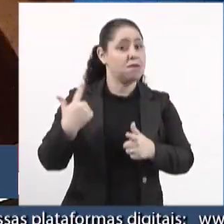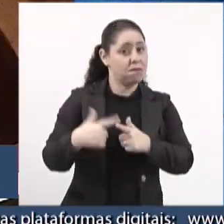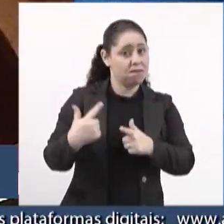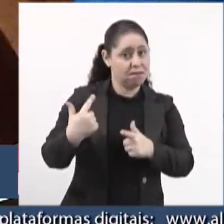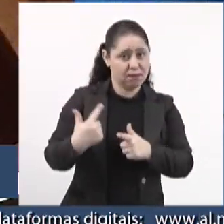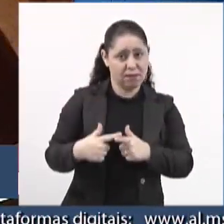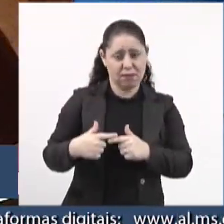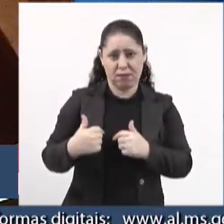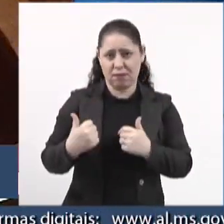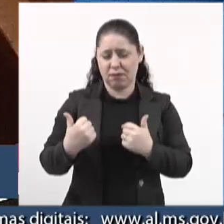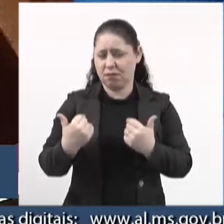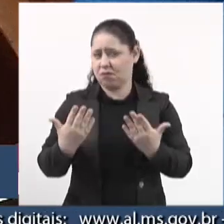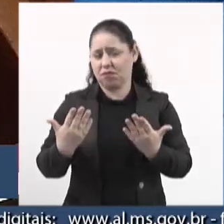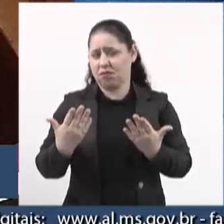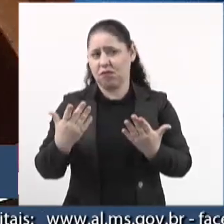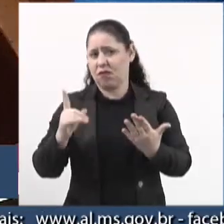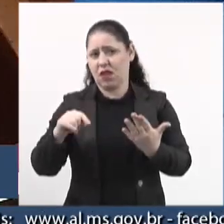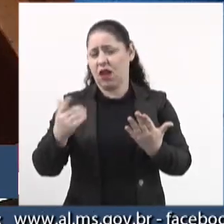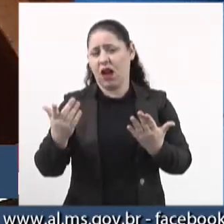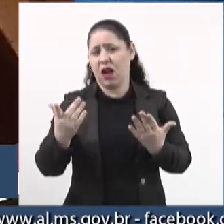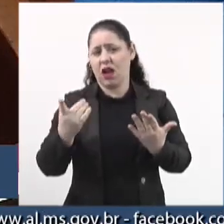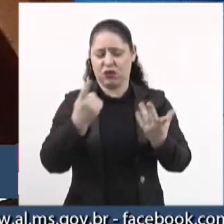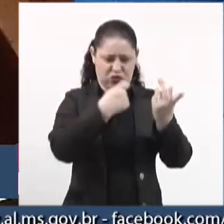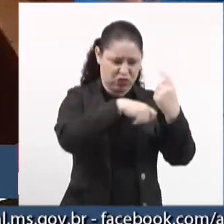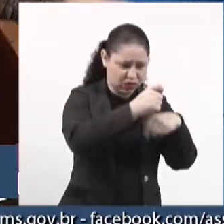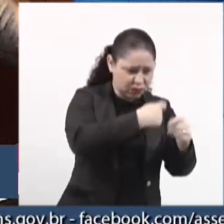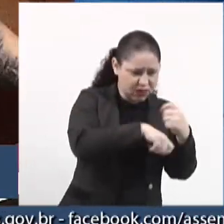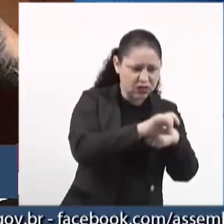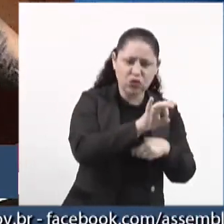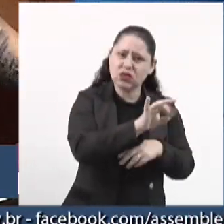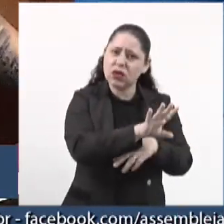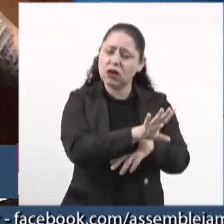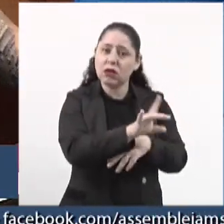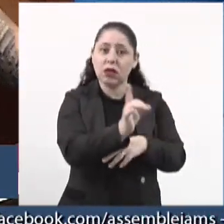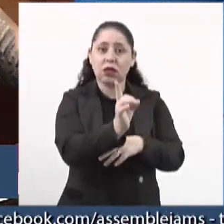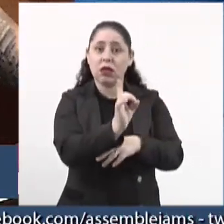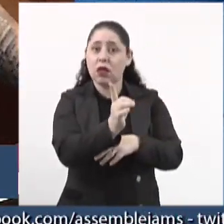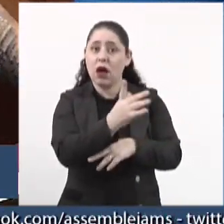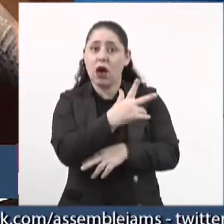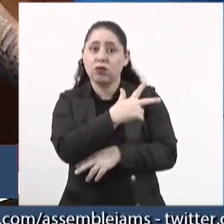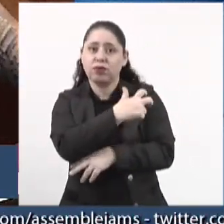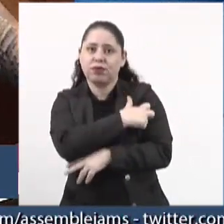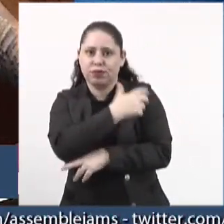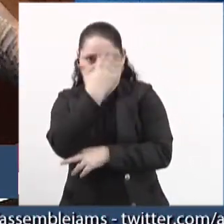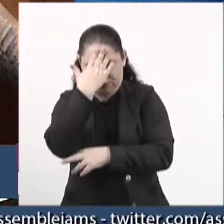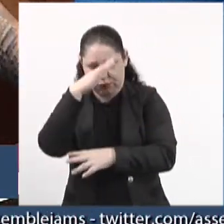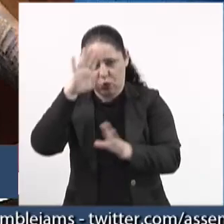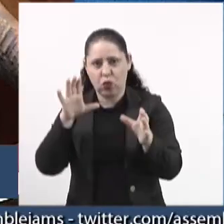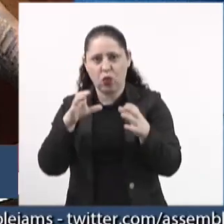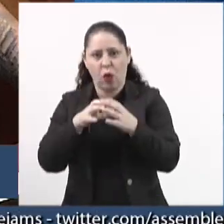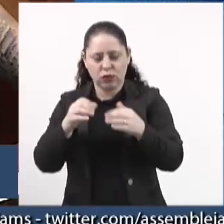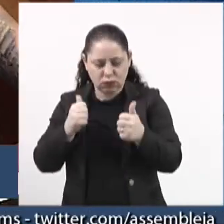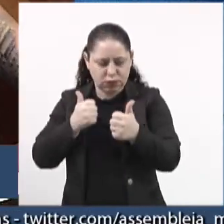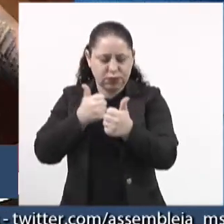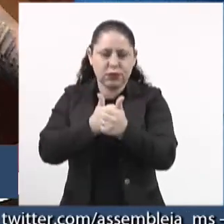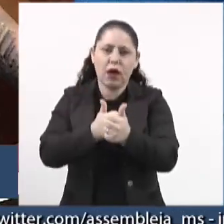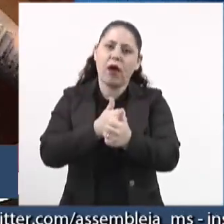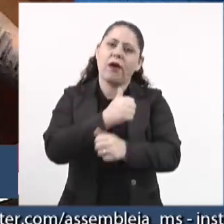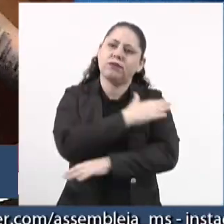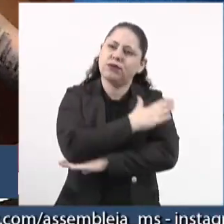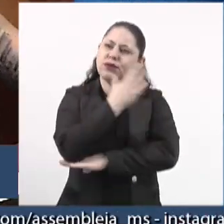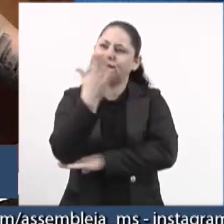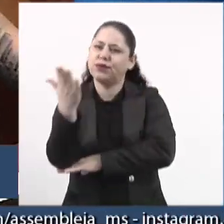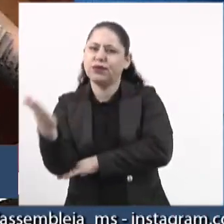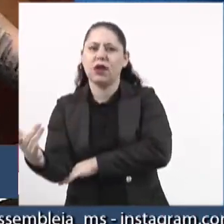do administrador só? Não, a enfermagem estava à frente no combate, na vacinação,